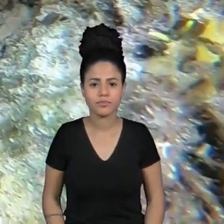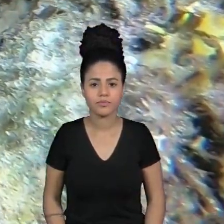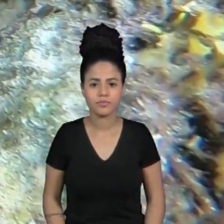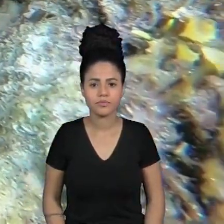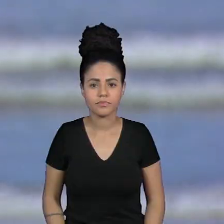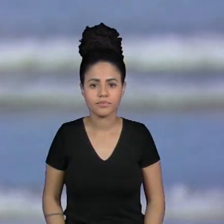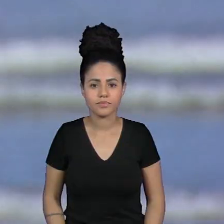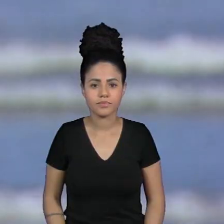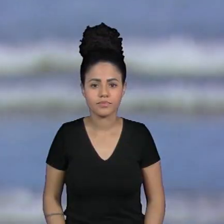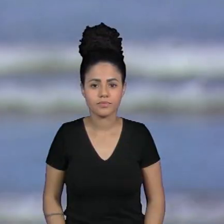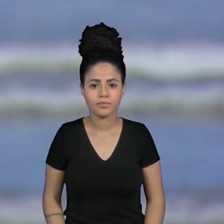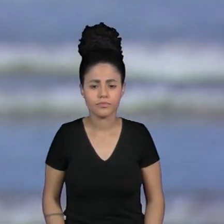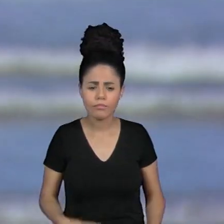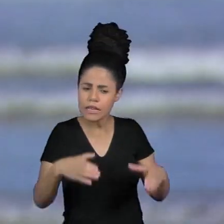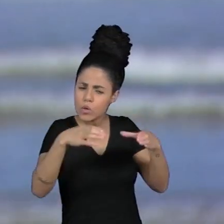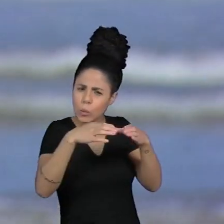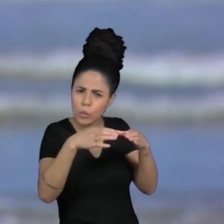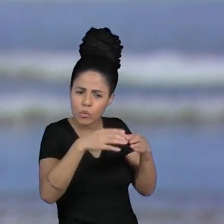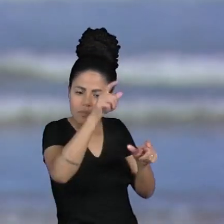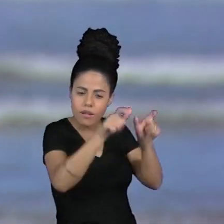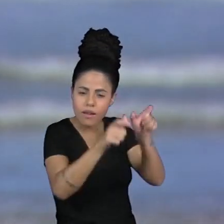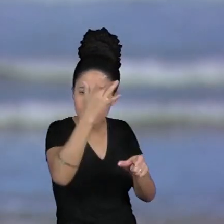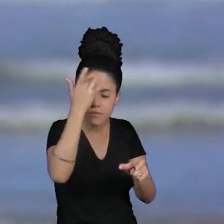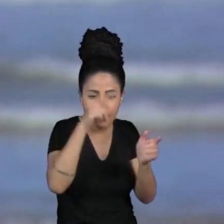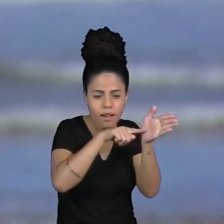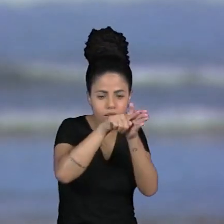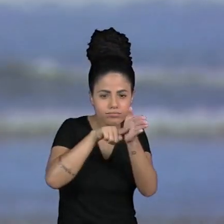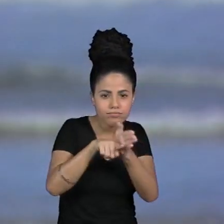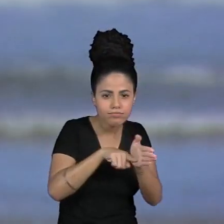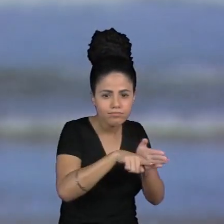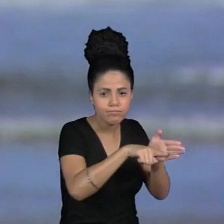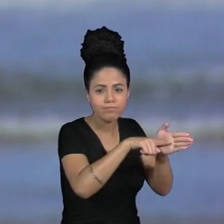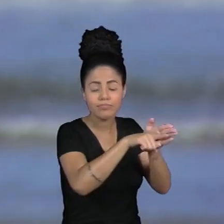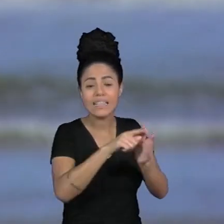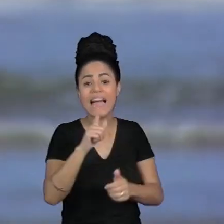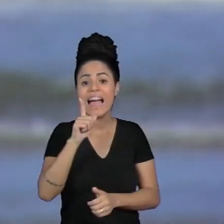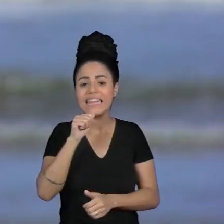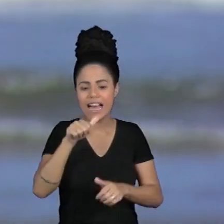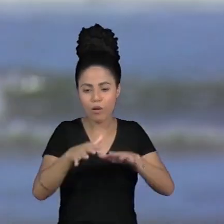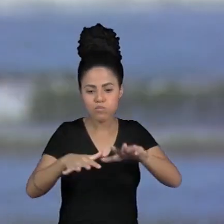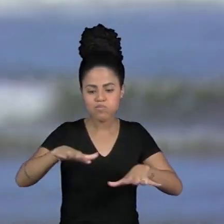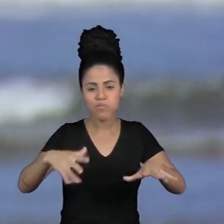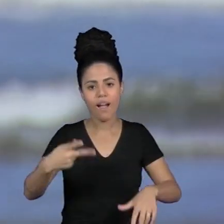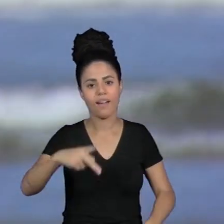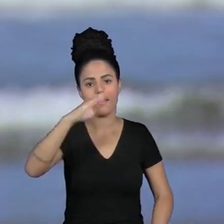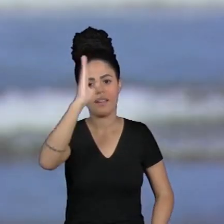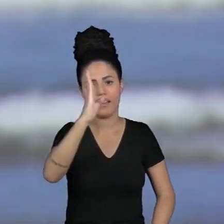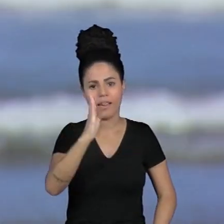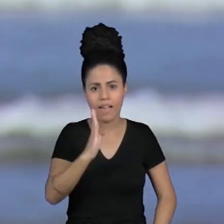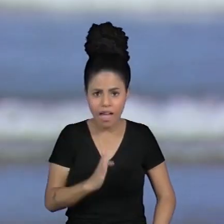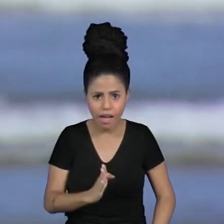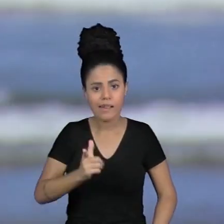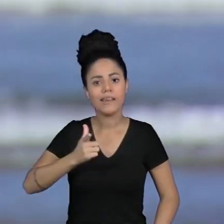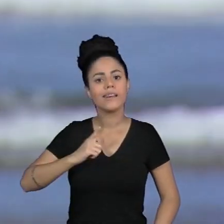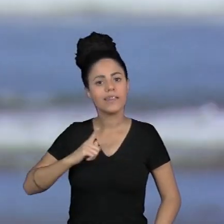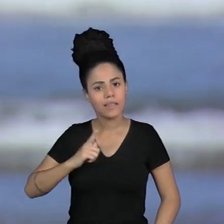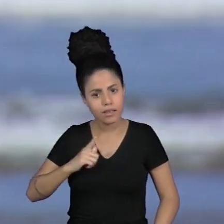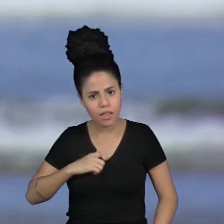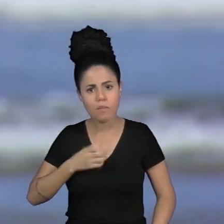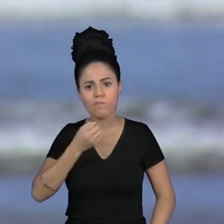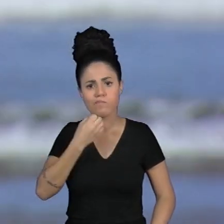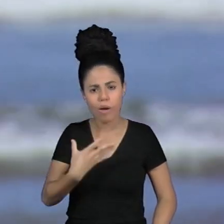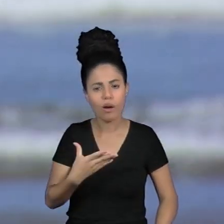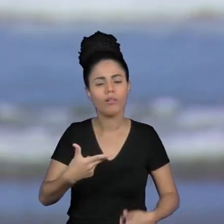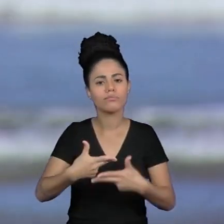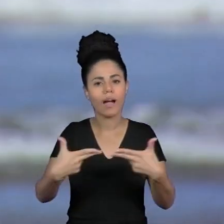Para os pesquisadores a explicação está nas águas brasileiras que oferecem maior teor de nutrientes e